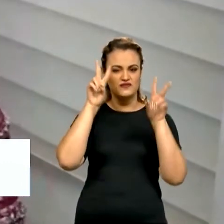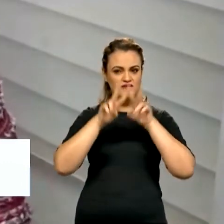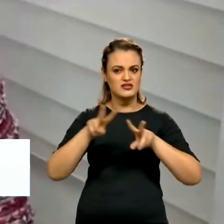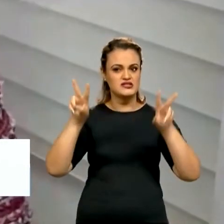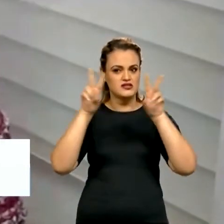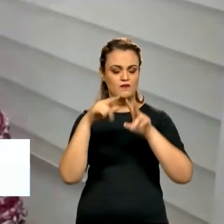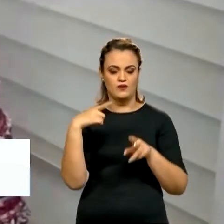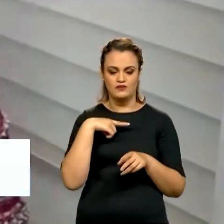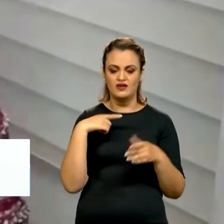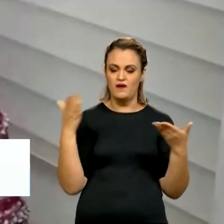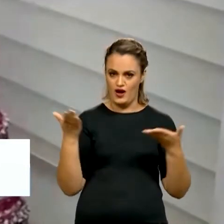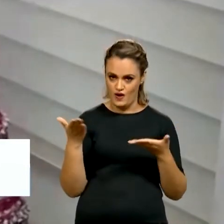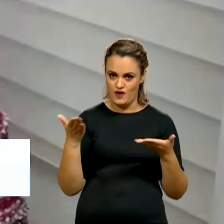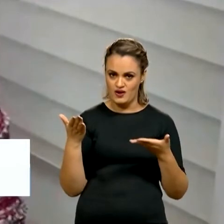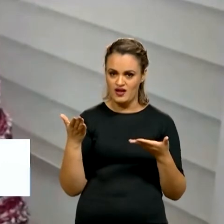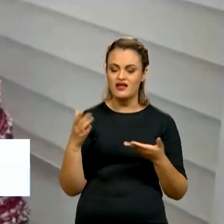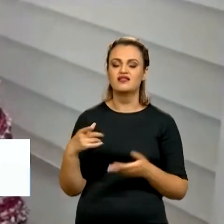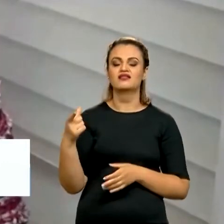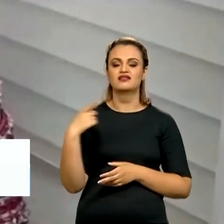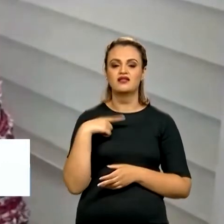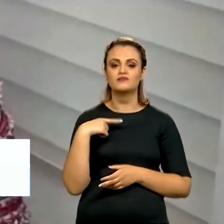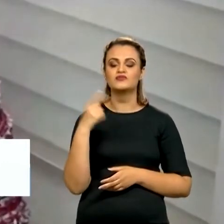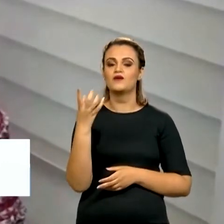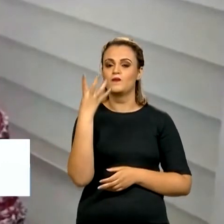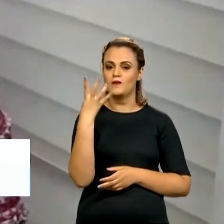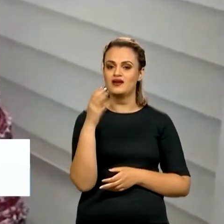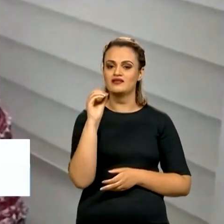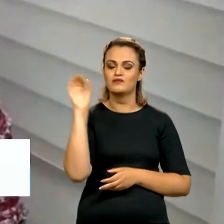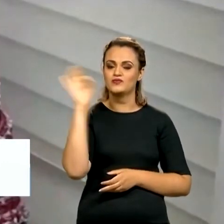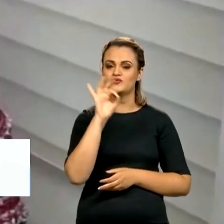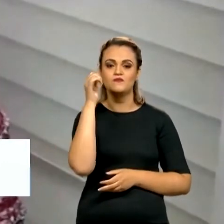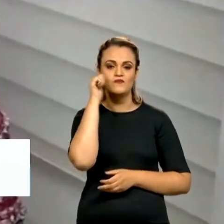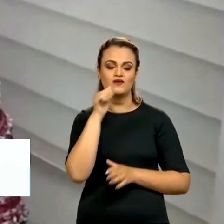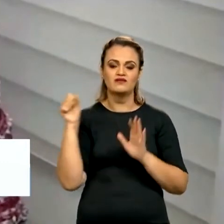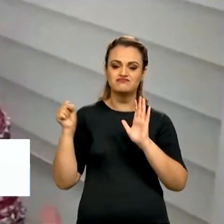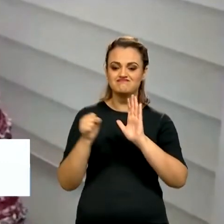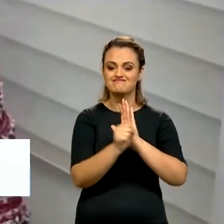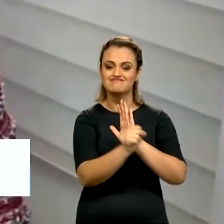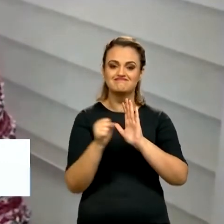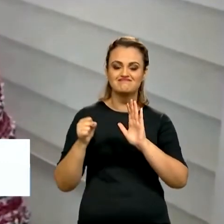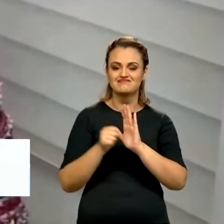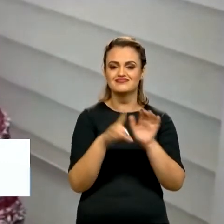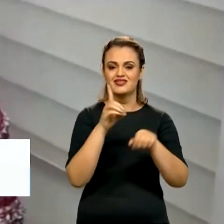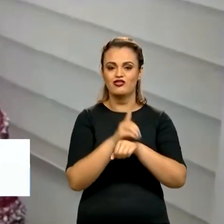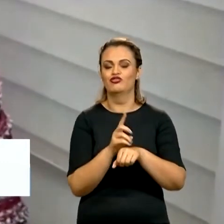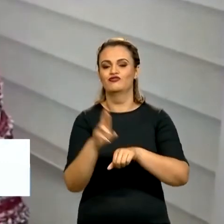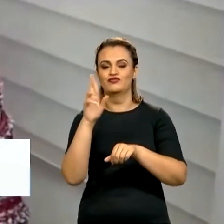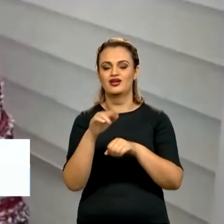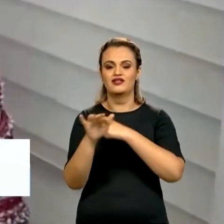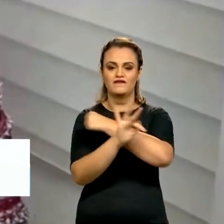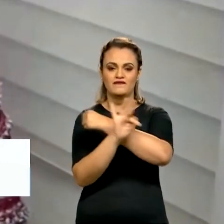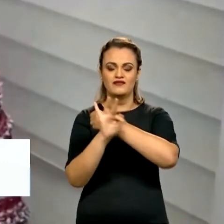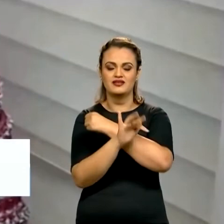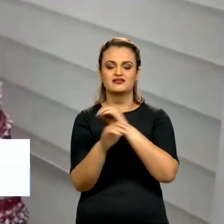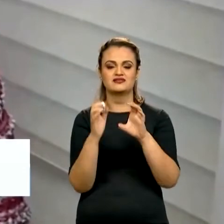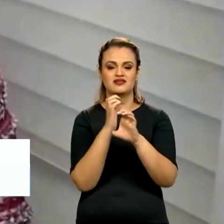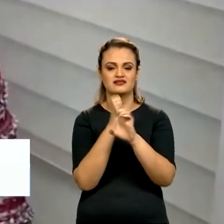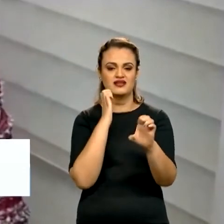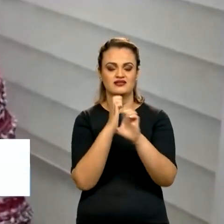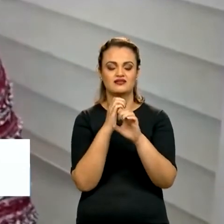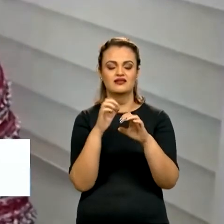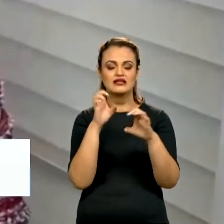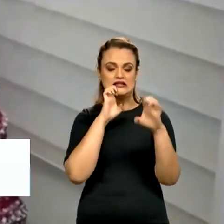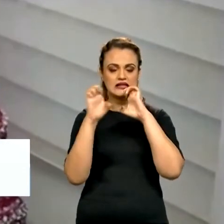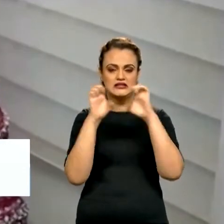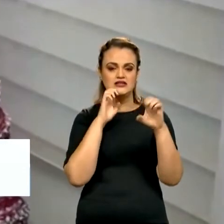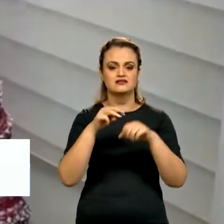sou a decana, temos 40% de mulheres entrando para o doutorado em Física, Estatística, Matemática, quando eu